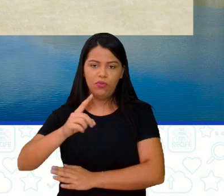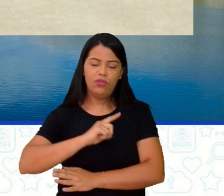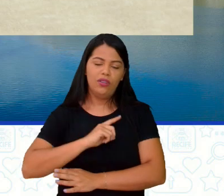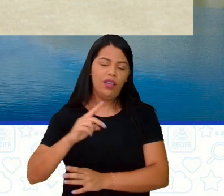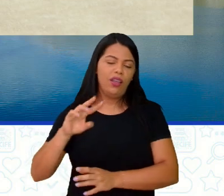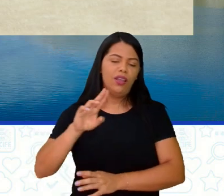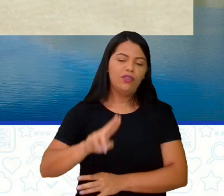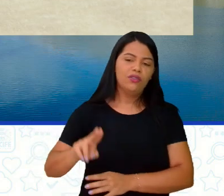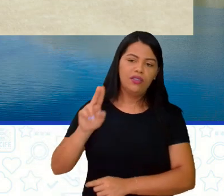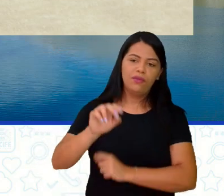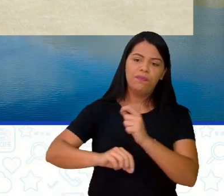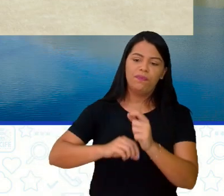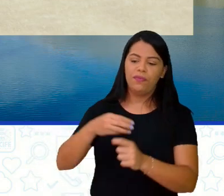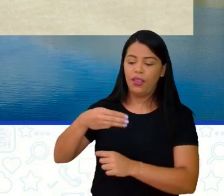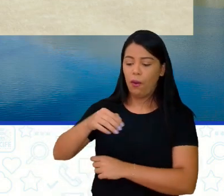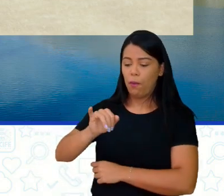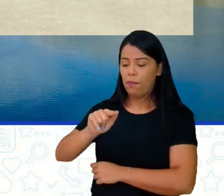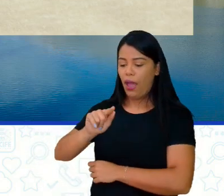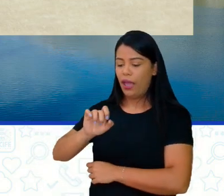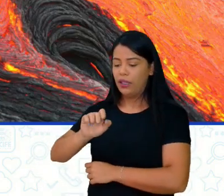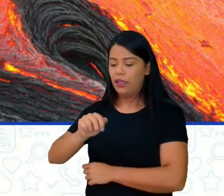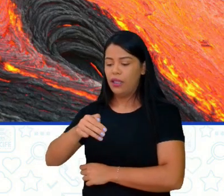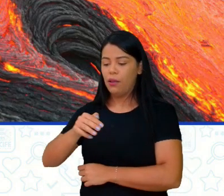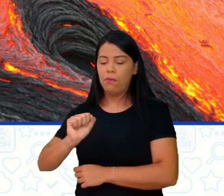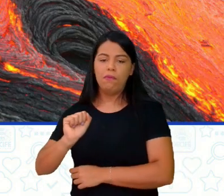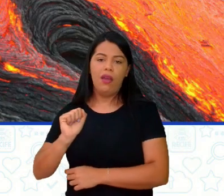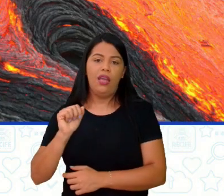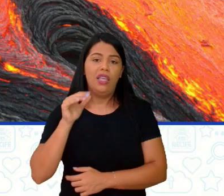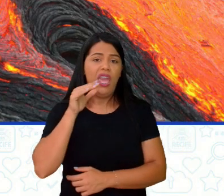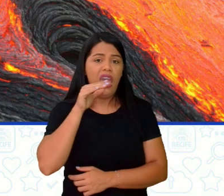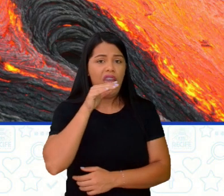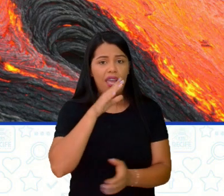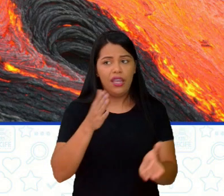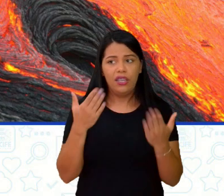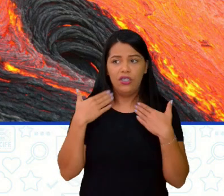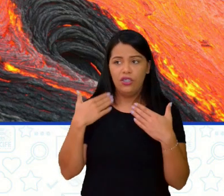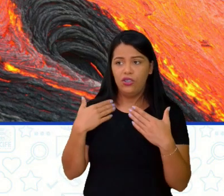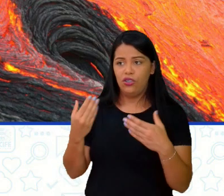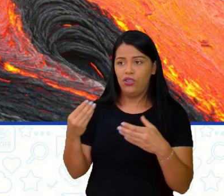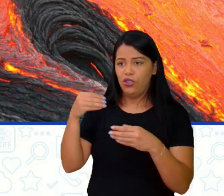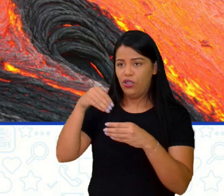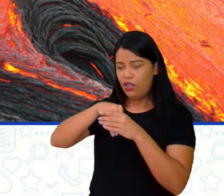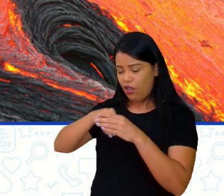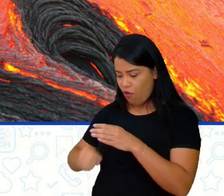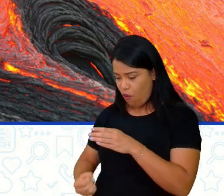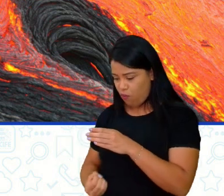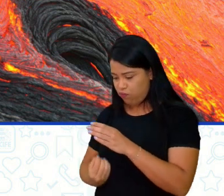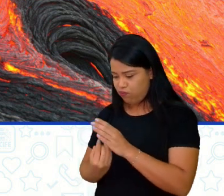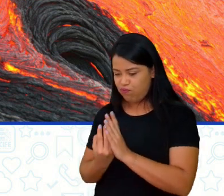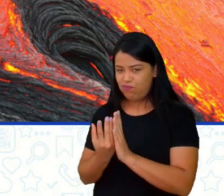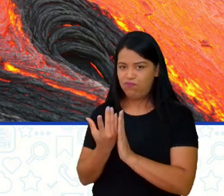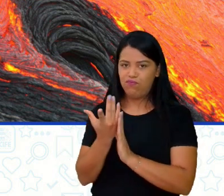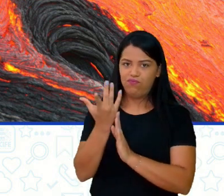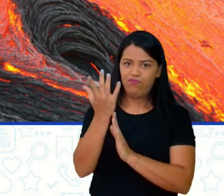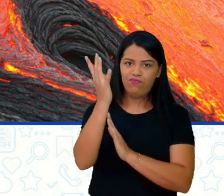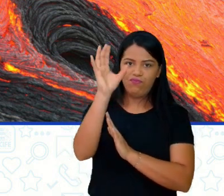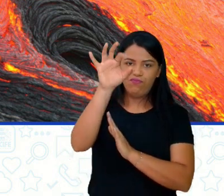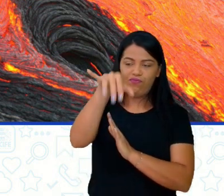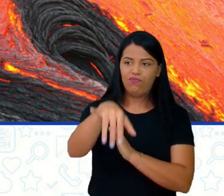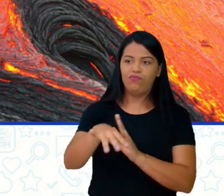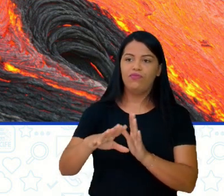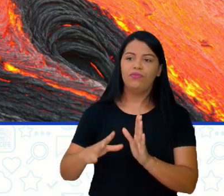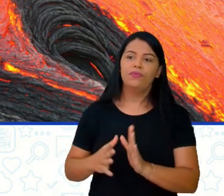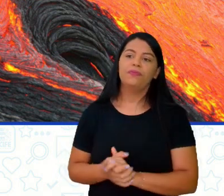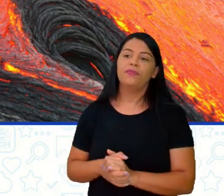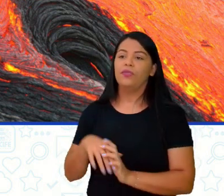o magma do interior da Terra chega à superfície. Então, olha aí o vulcão metrônico e erupção. Aí veio o